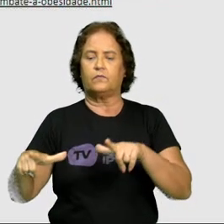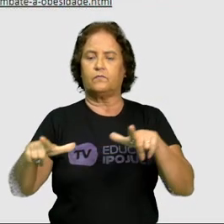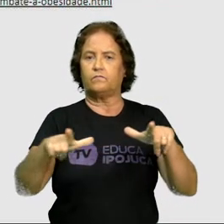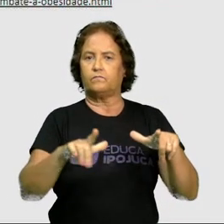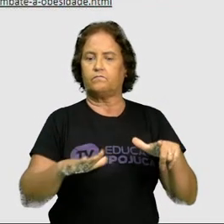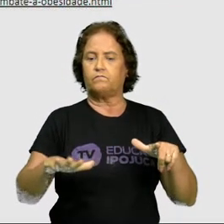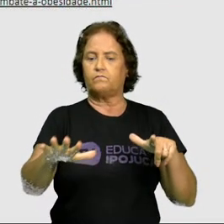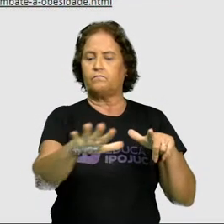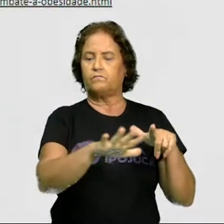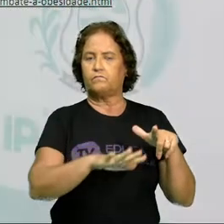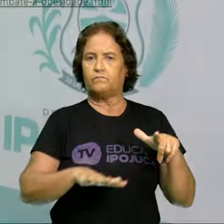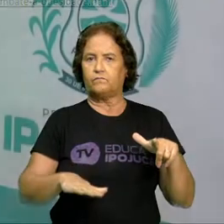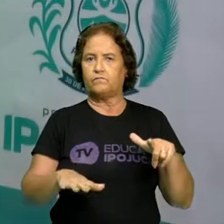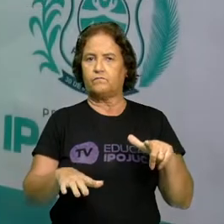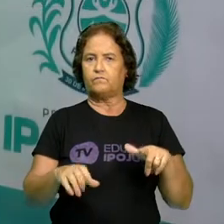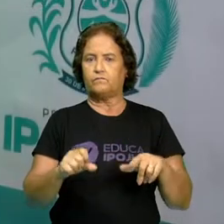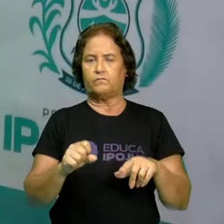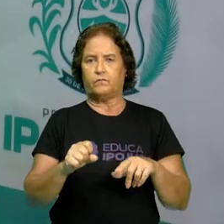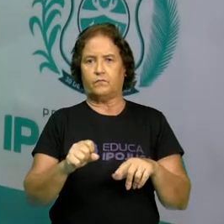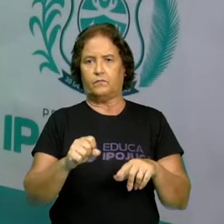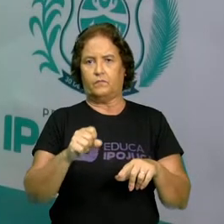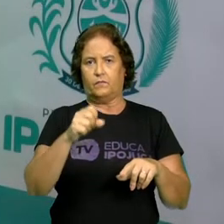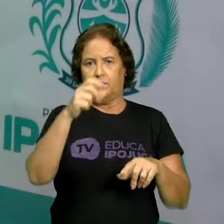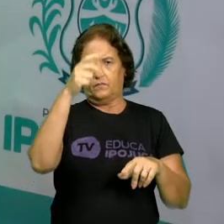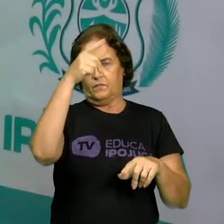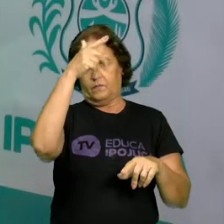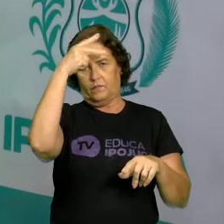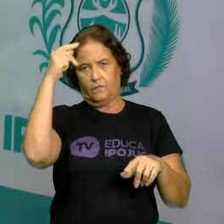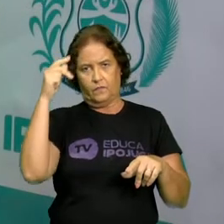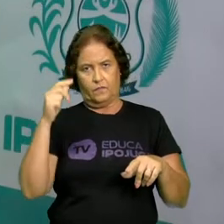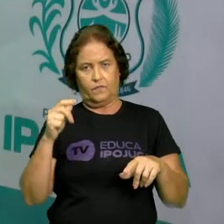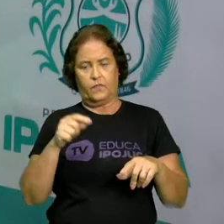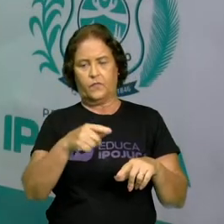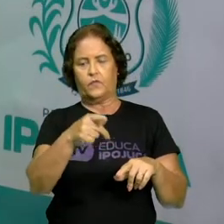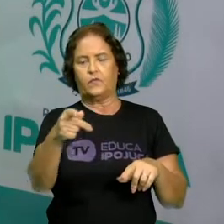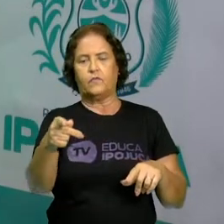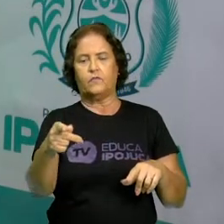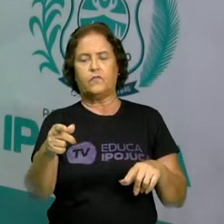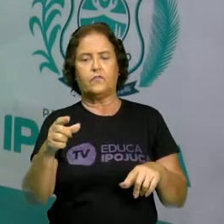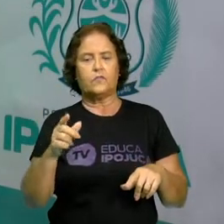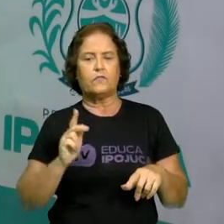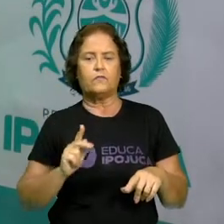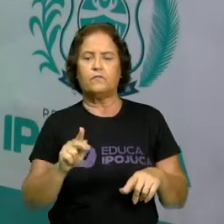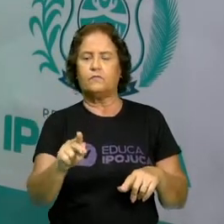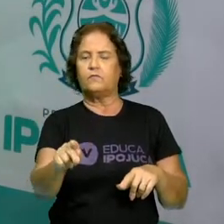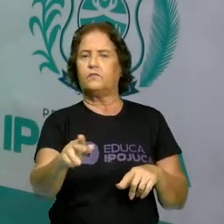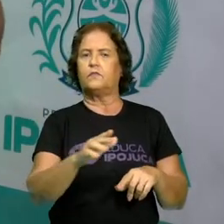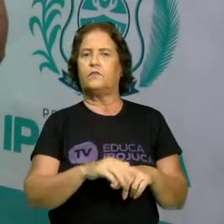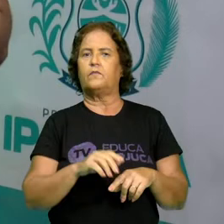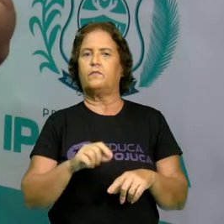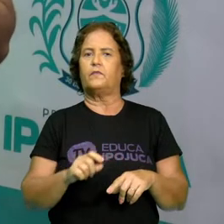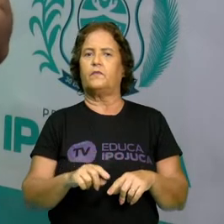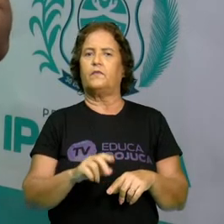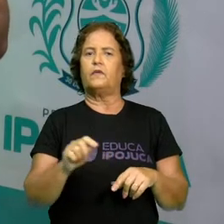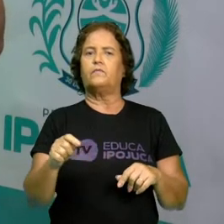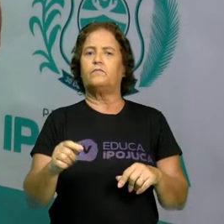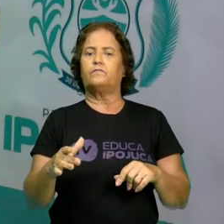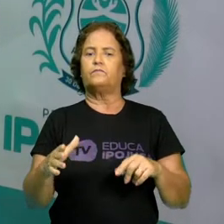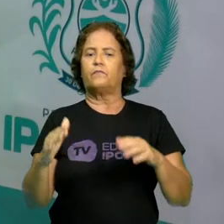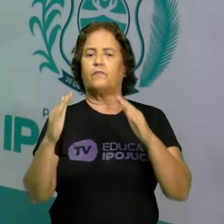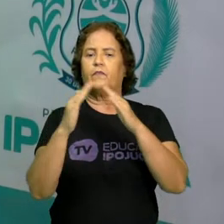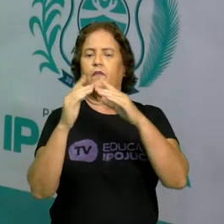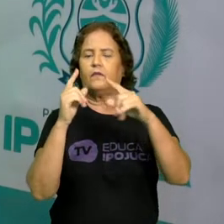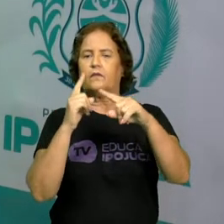você costuma ir frequentar. Quais são eles? É a igreja? É a praça? É o parque? É a